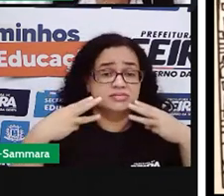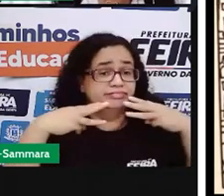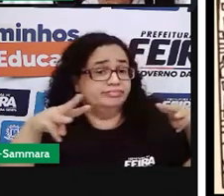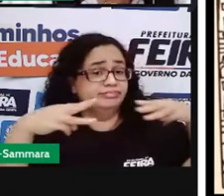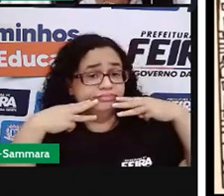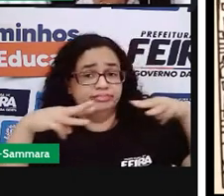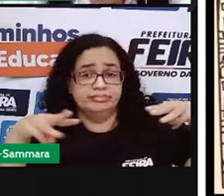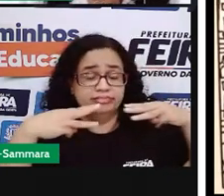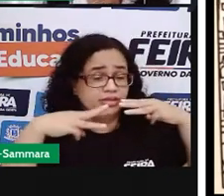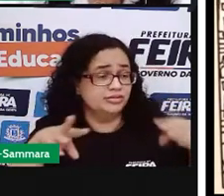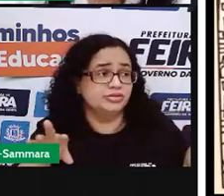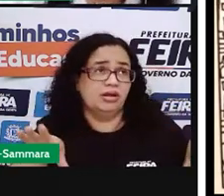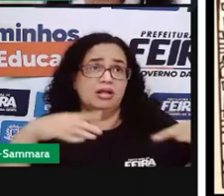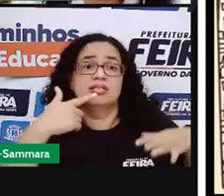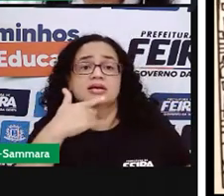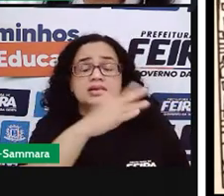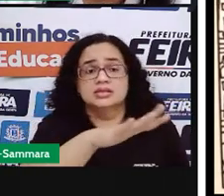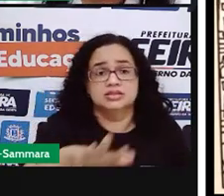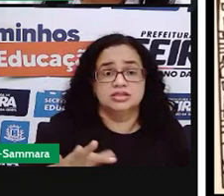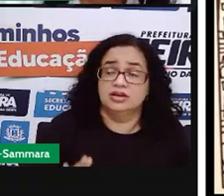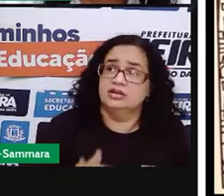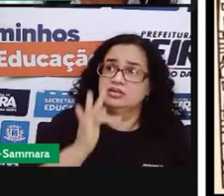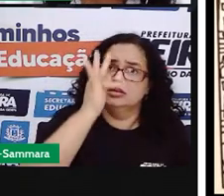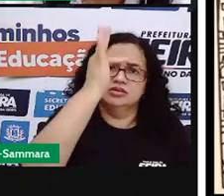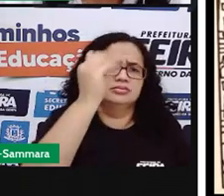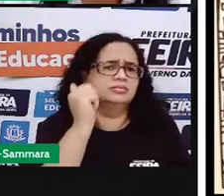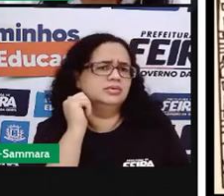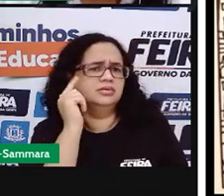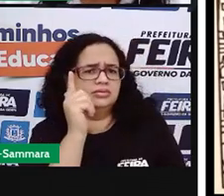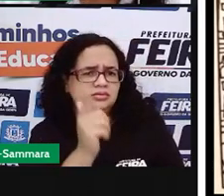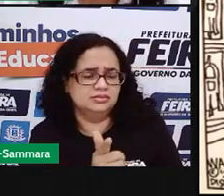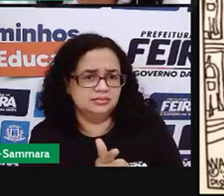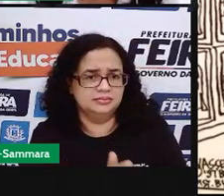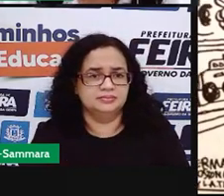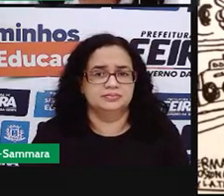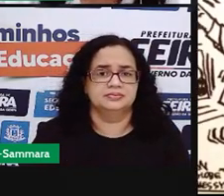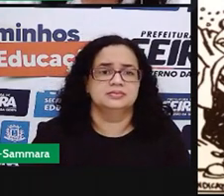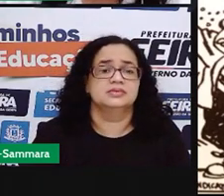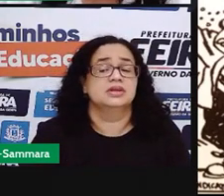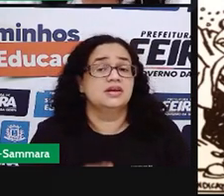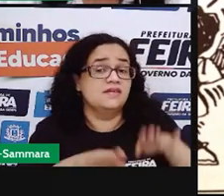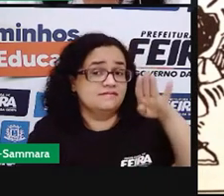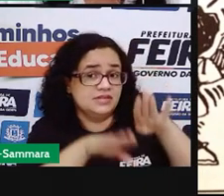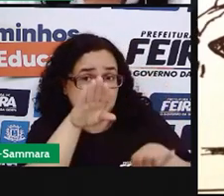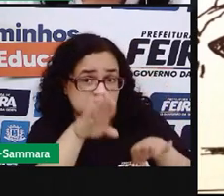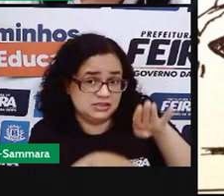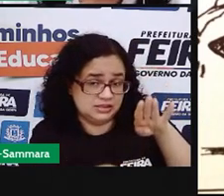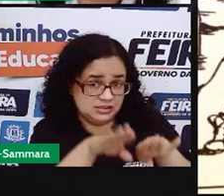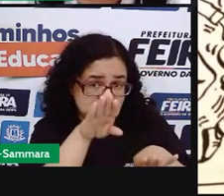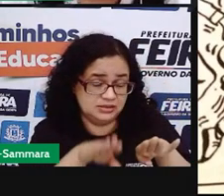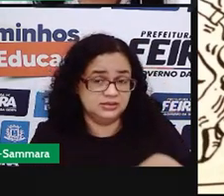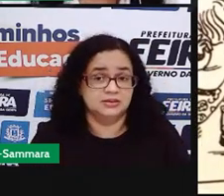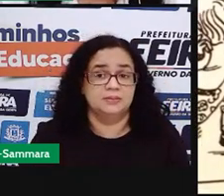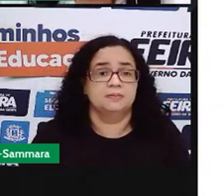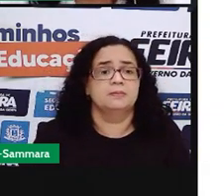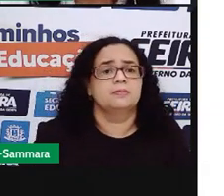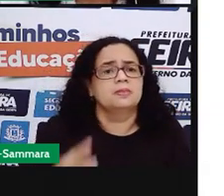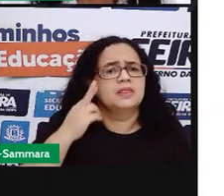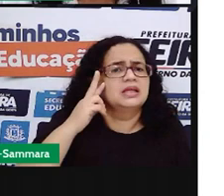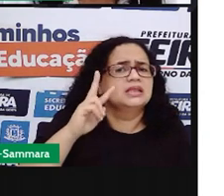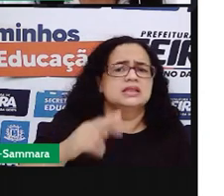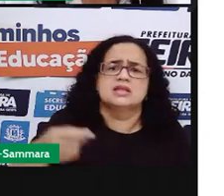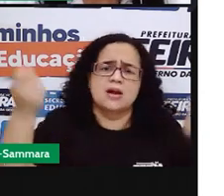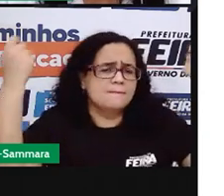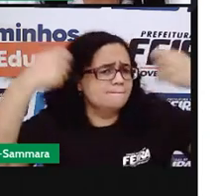porque a criança é o futuro consumidor. E outra coisa, muitas das vezes você nem